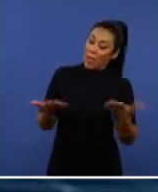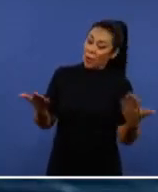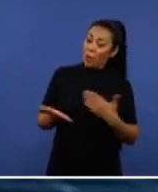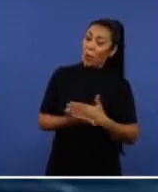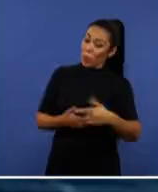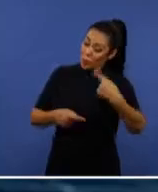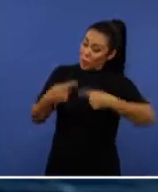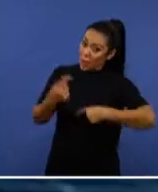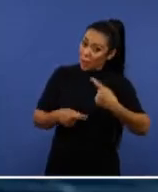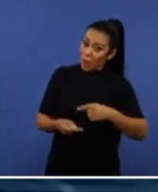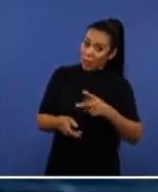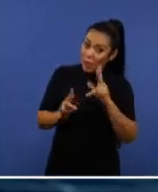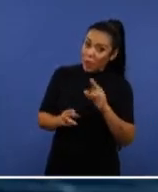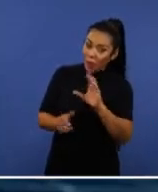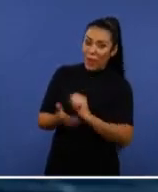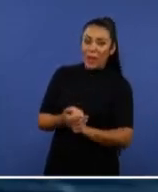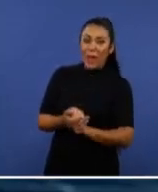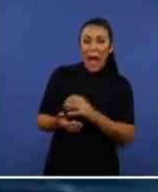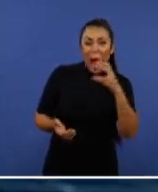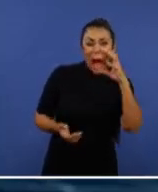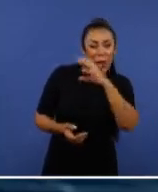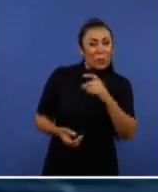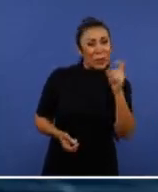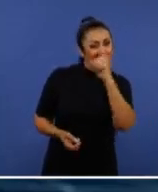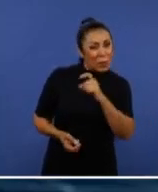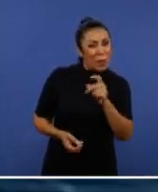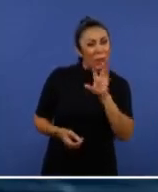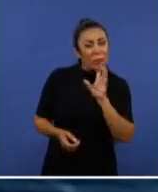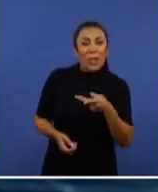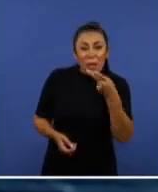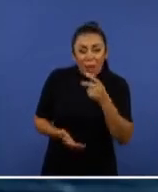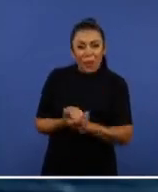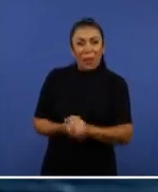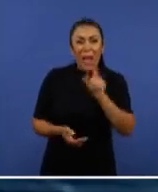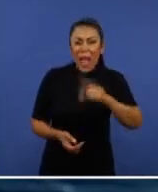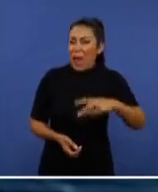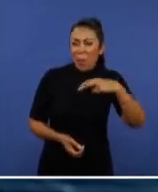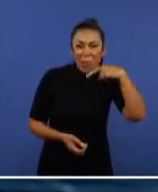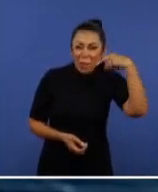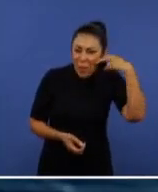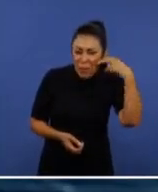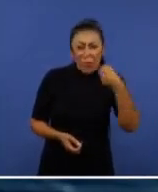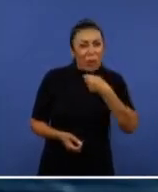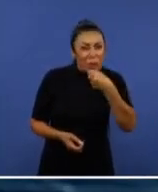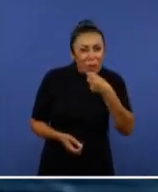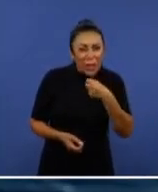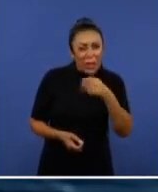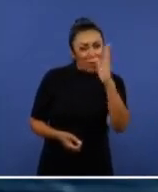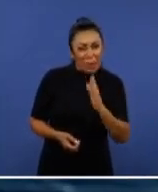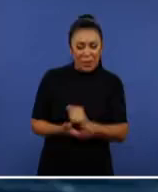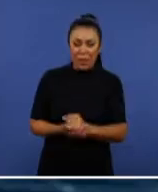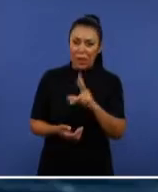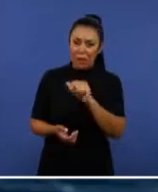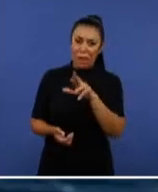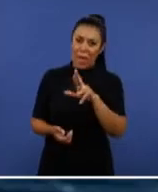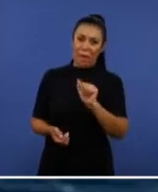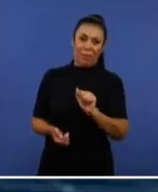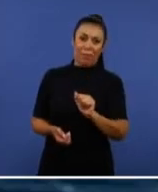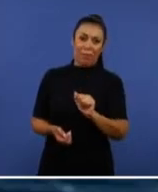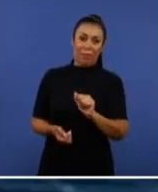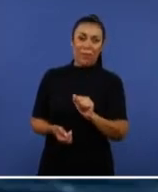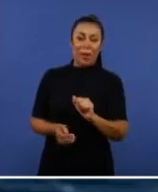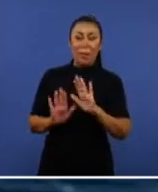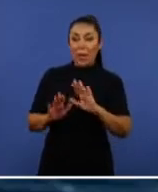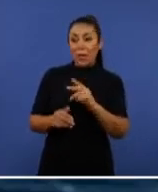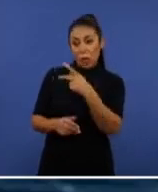como esse, fazer acusações mentirosas a meu respeito. Você é uma vergonha para o jornalismo brasileiro. Mas tudo bem, não pedi